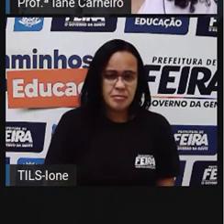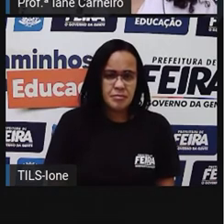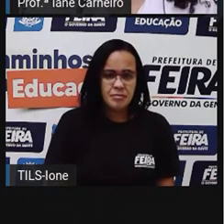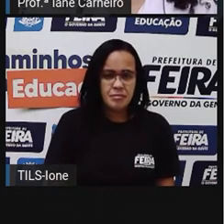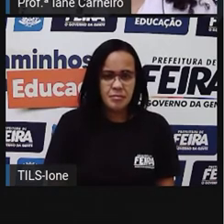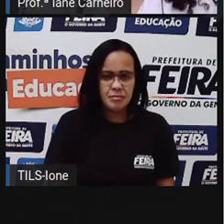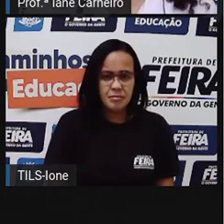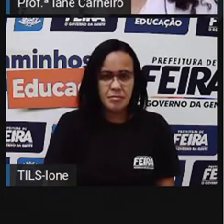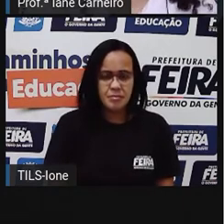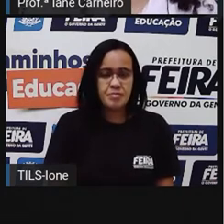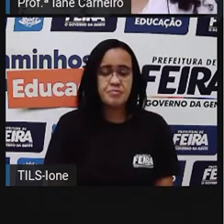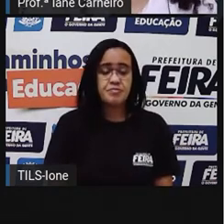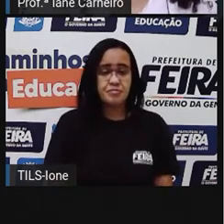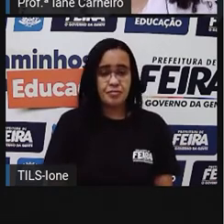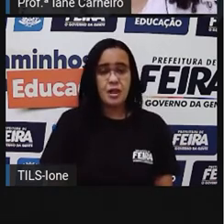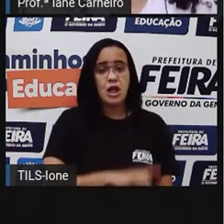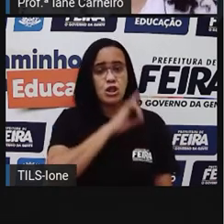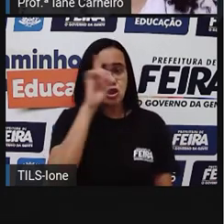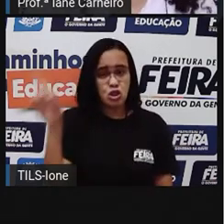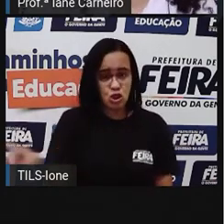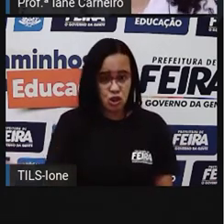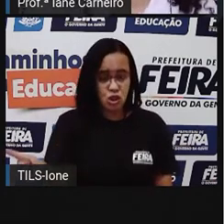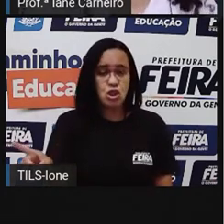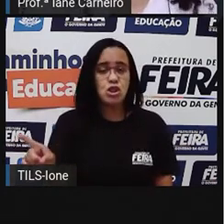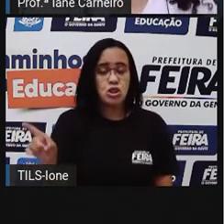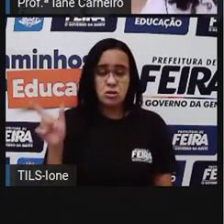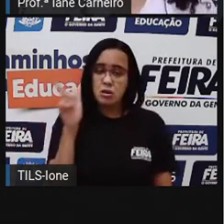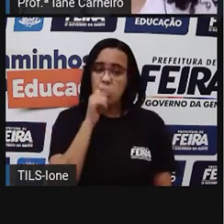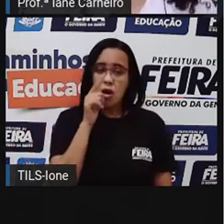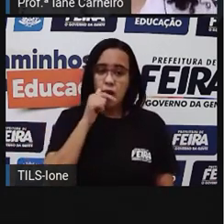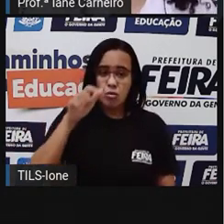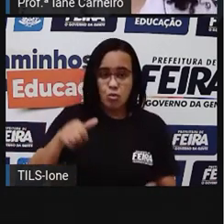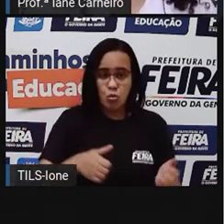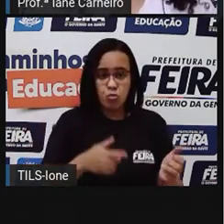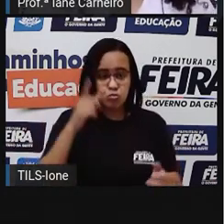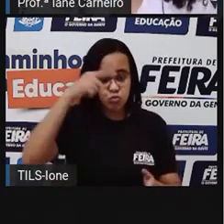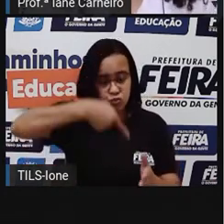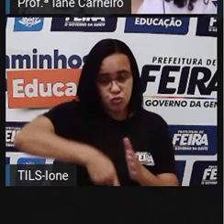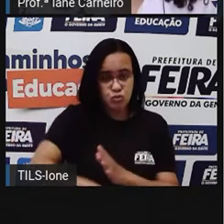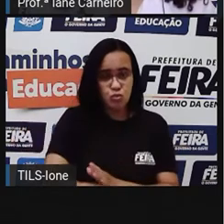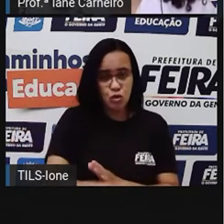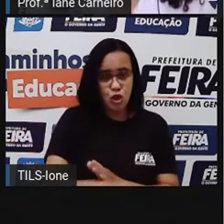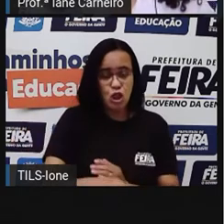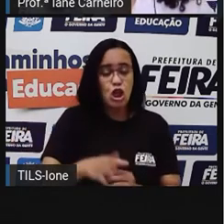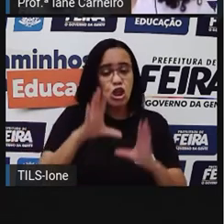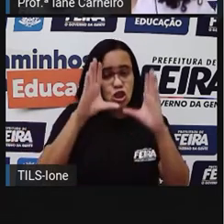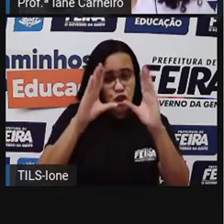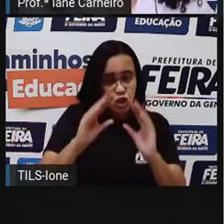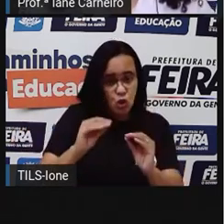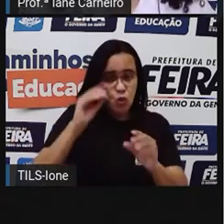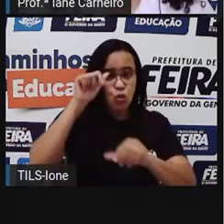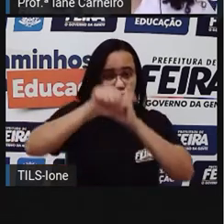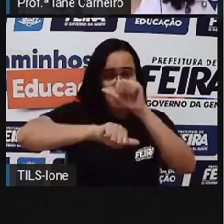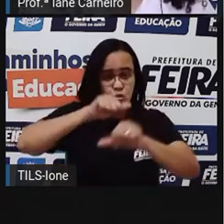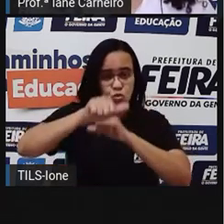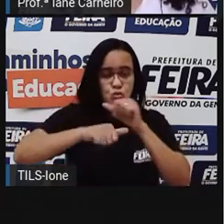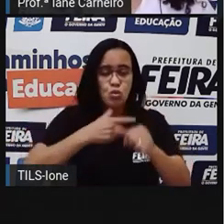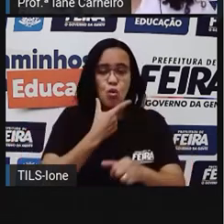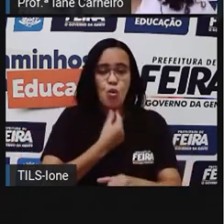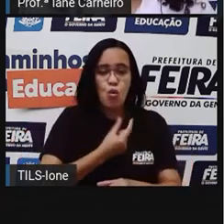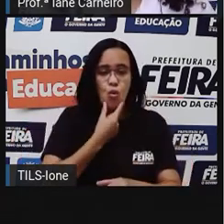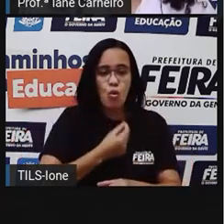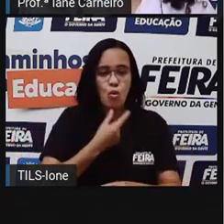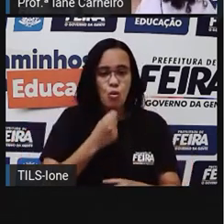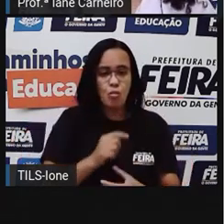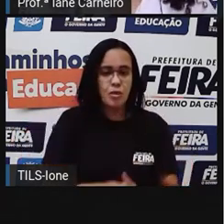De dia, moro no rio. De noite, vira o homem. Quem é que de noite vira homem? É a, o